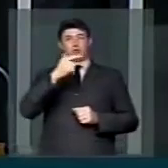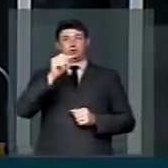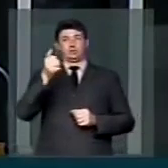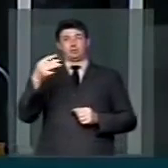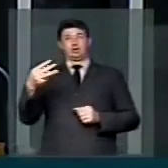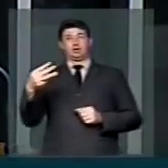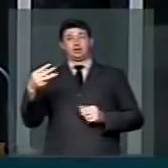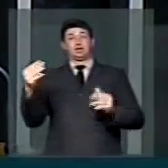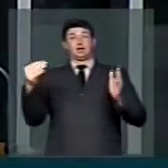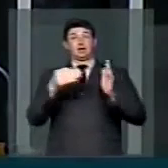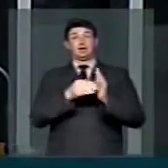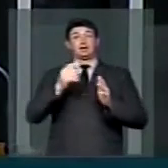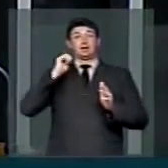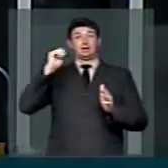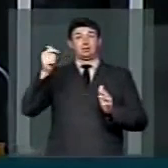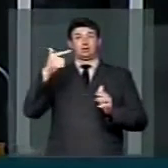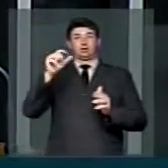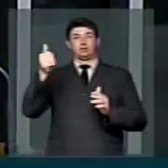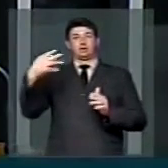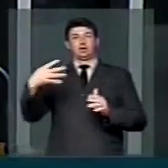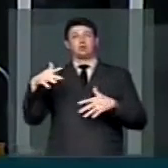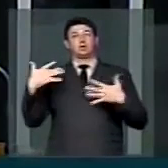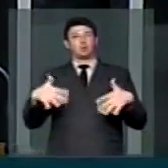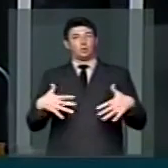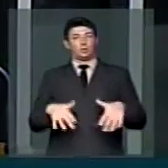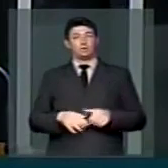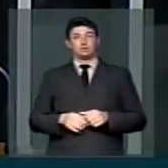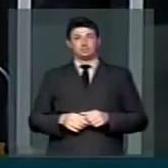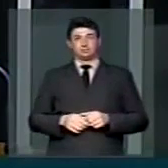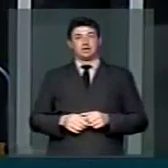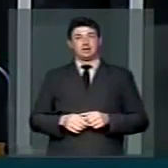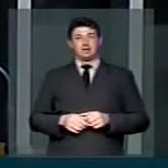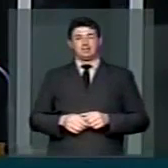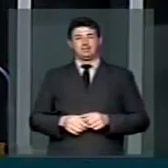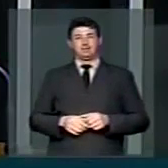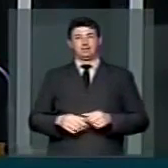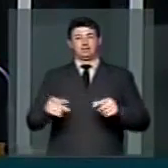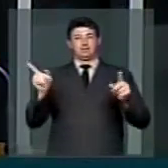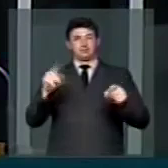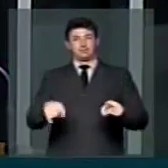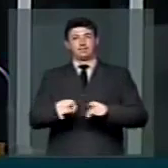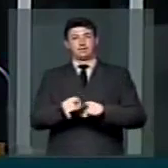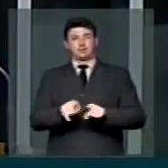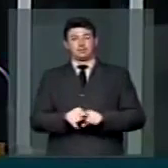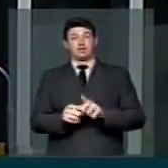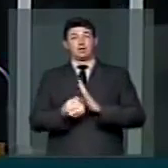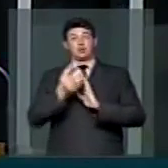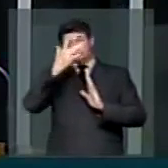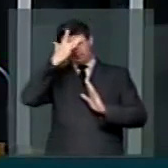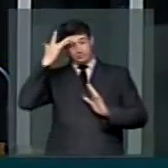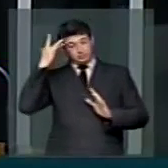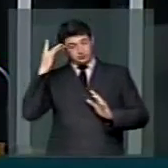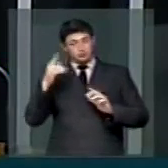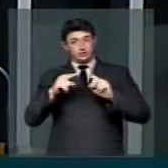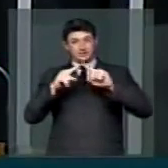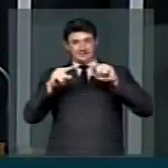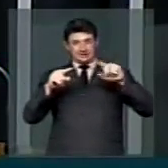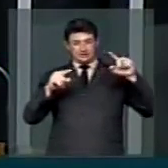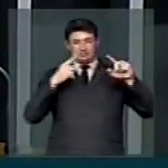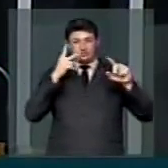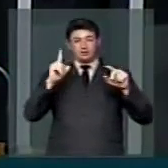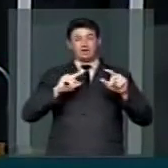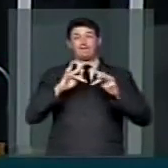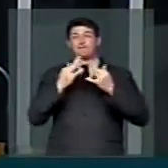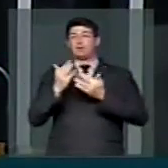a abril de 2014. Esse também é o índice das pessoas que tiveram algum